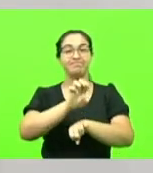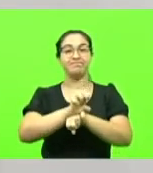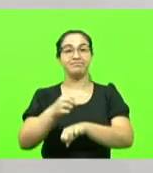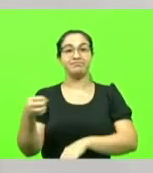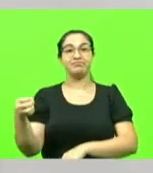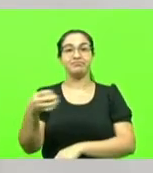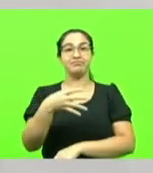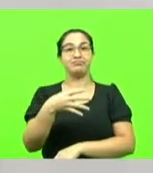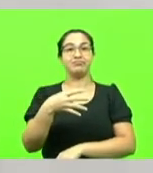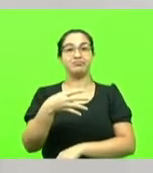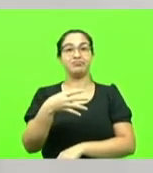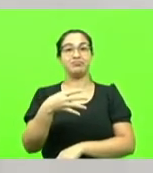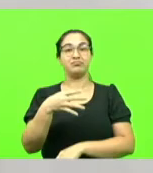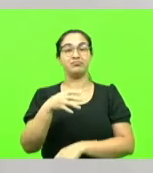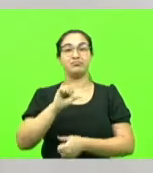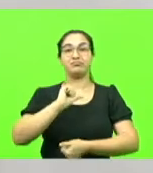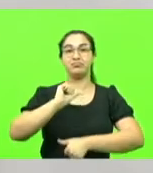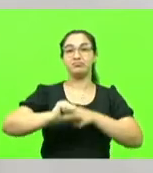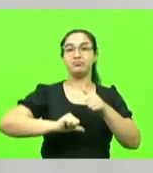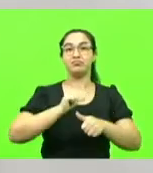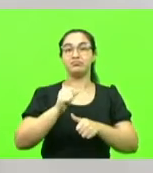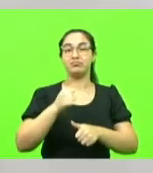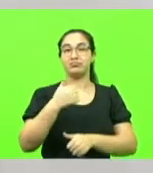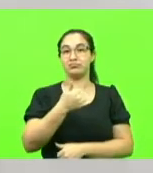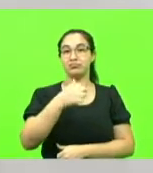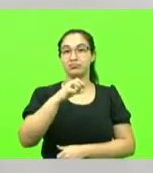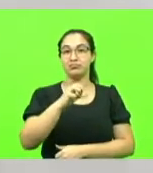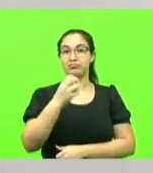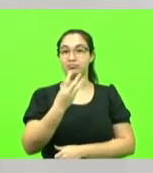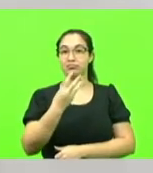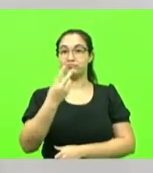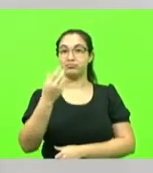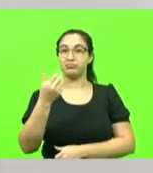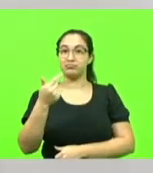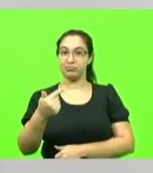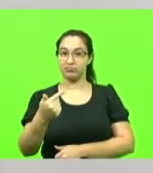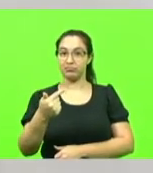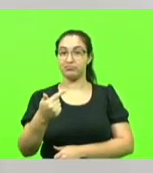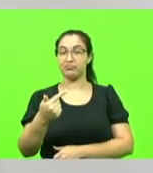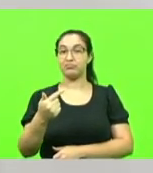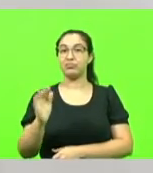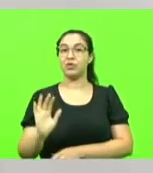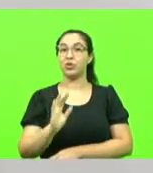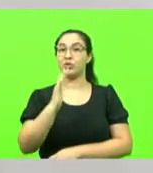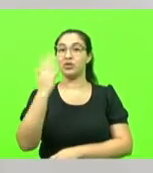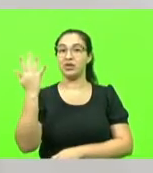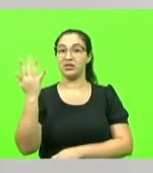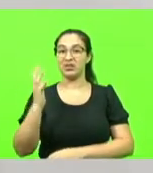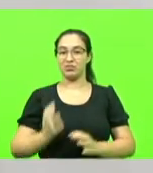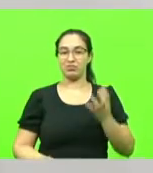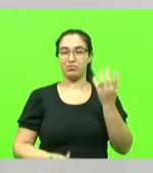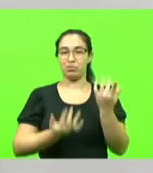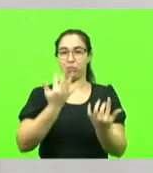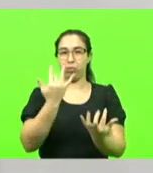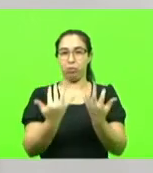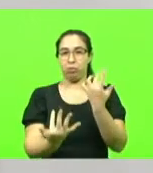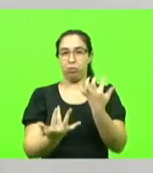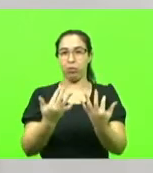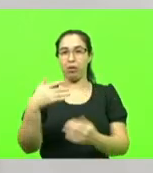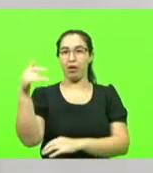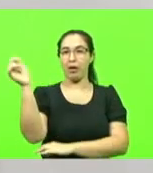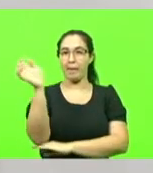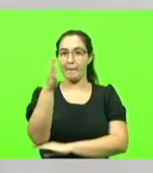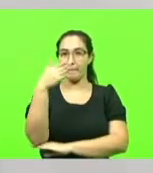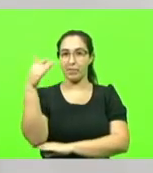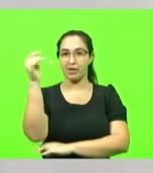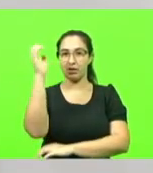materializou em 1937 com aquela fatídica cena da queima das bandeiras nacionais na Praça